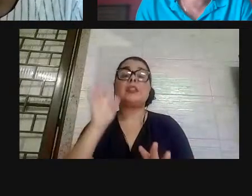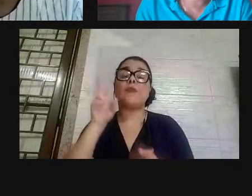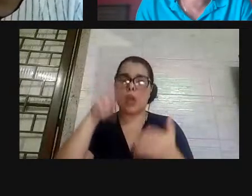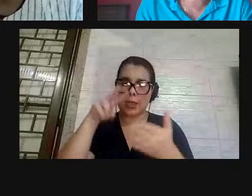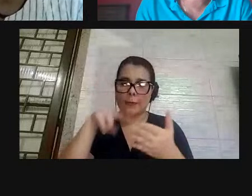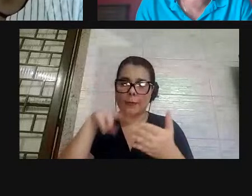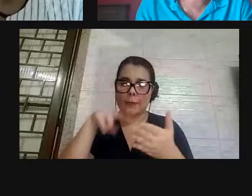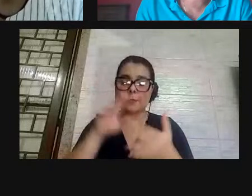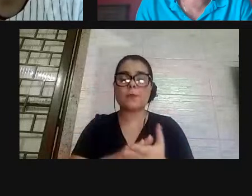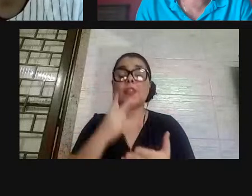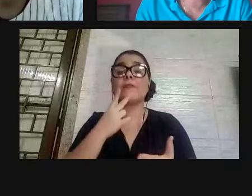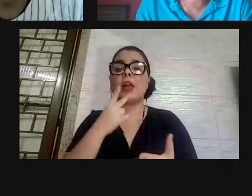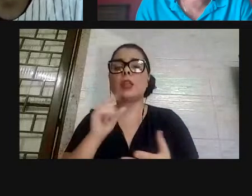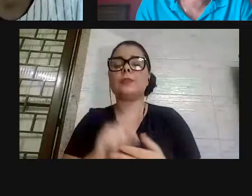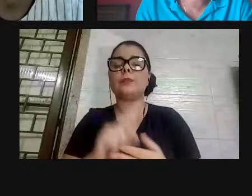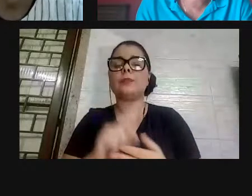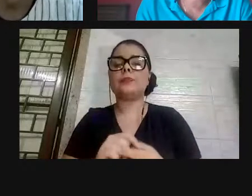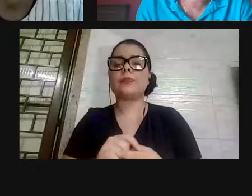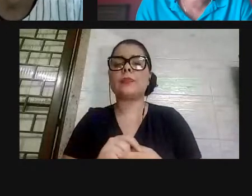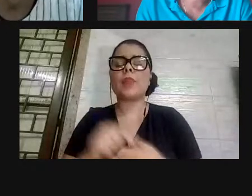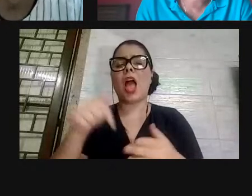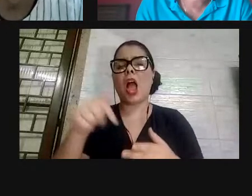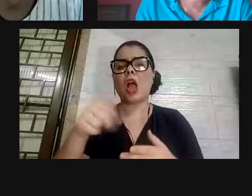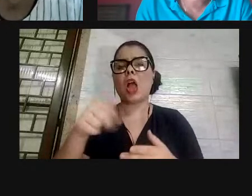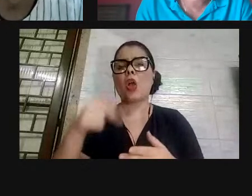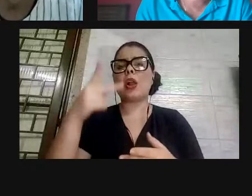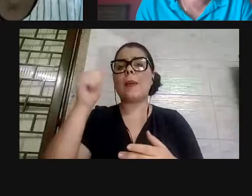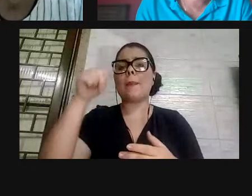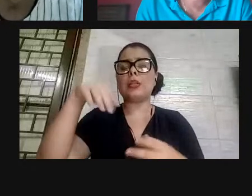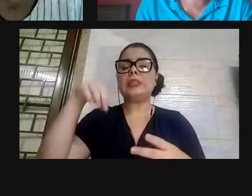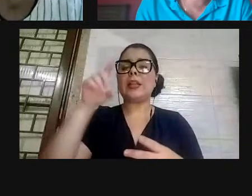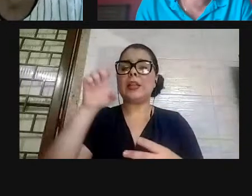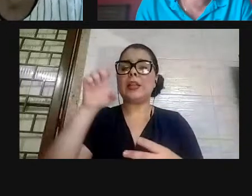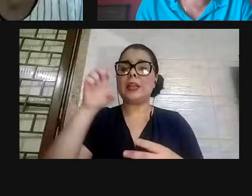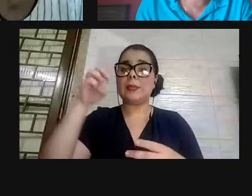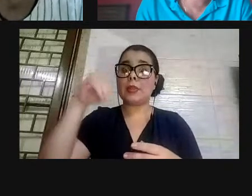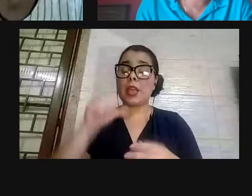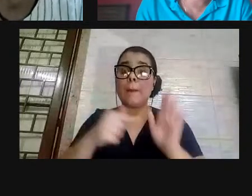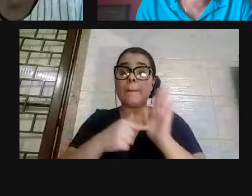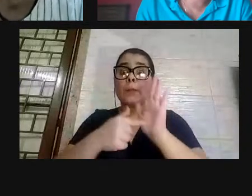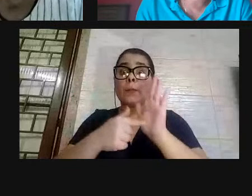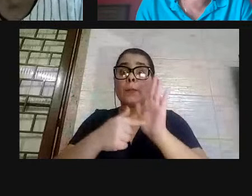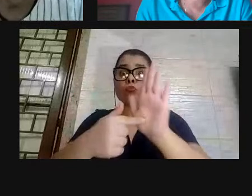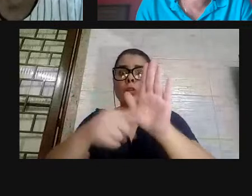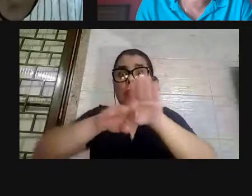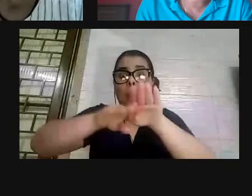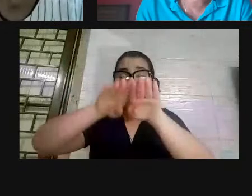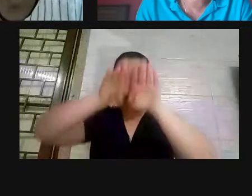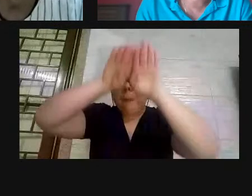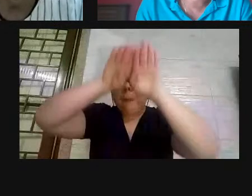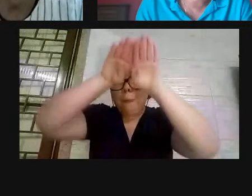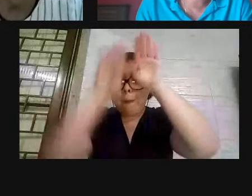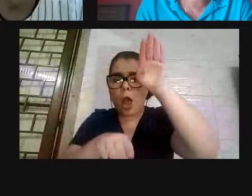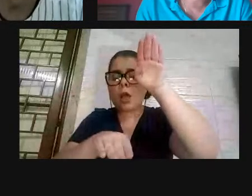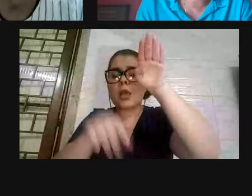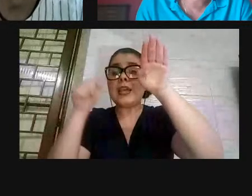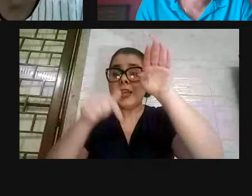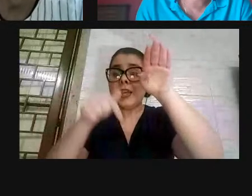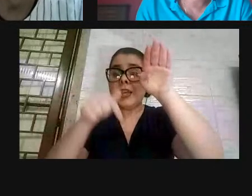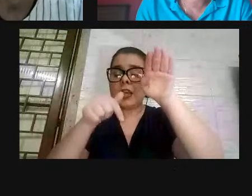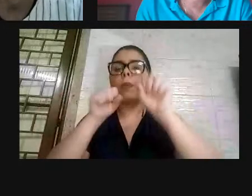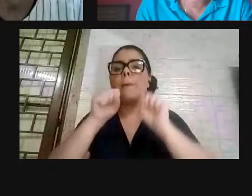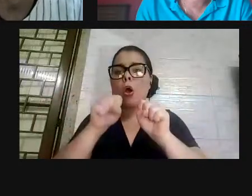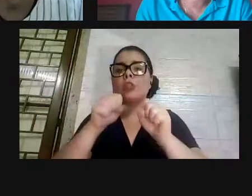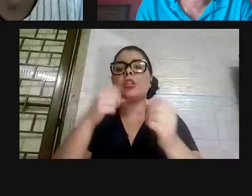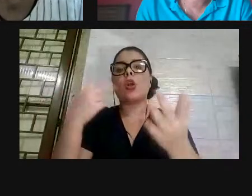vou ler. Diz assim, a pandemia cristalizou mais ainda a desigualdade social, isso